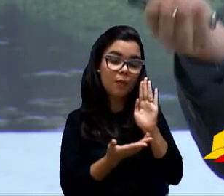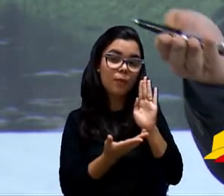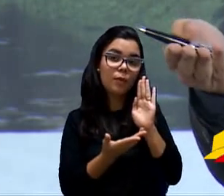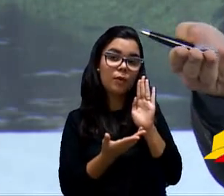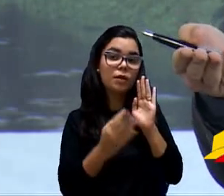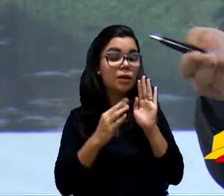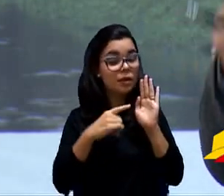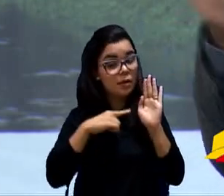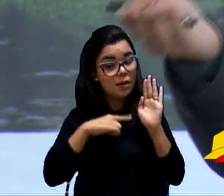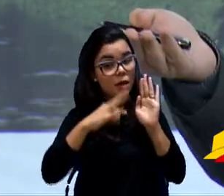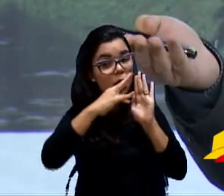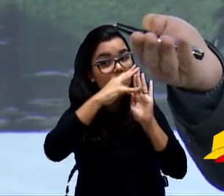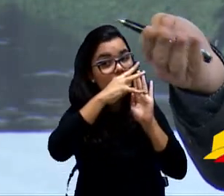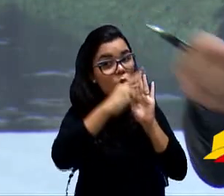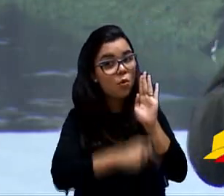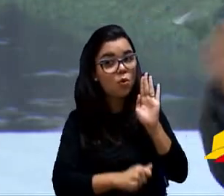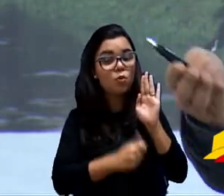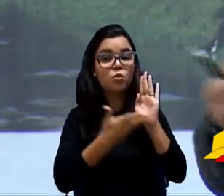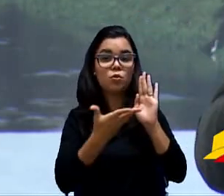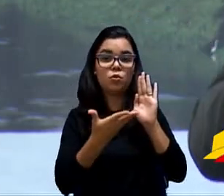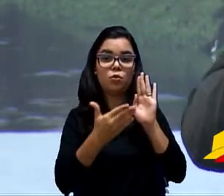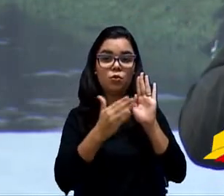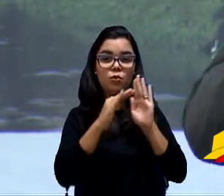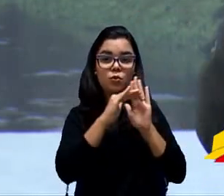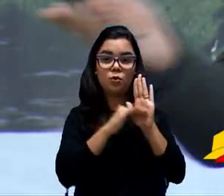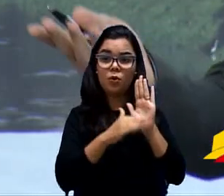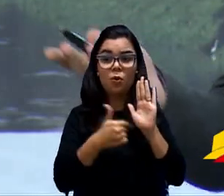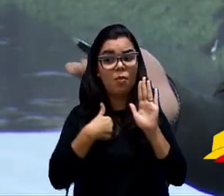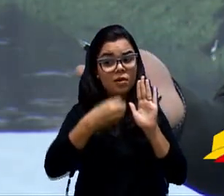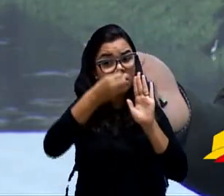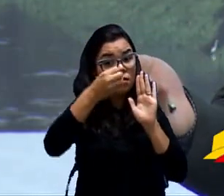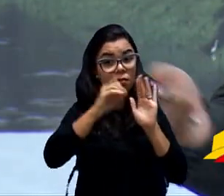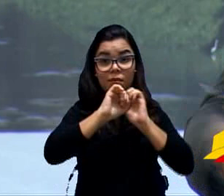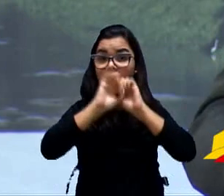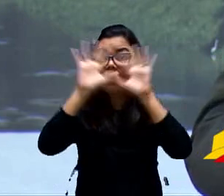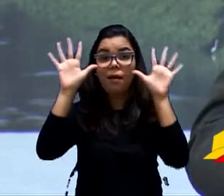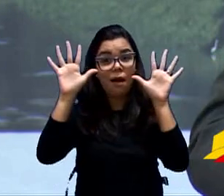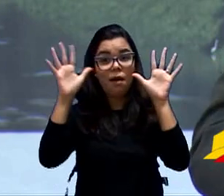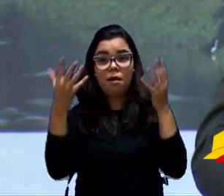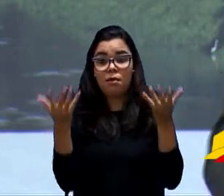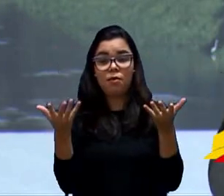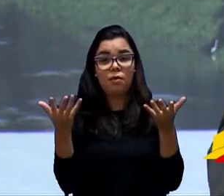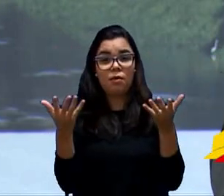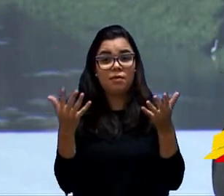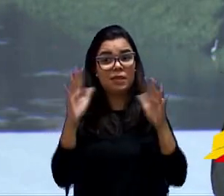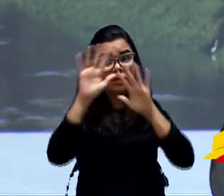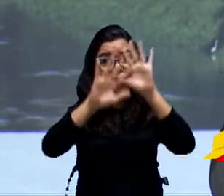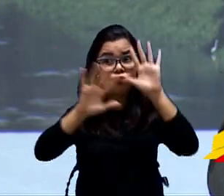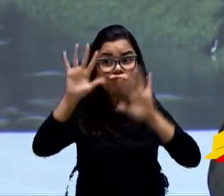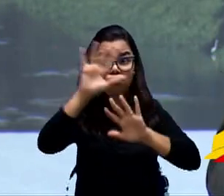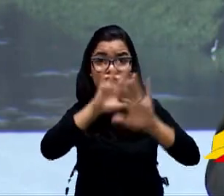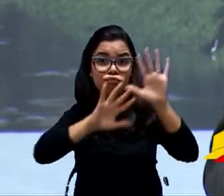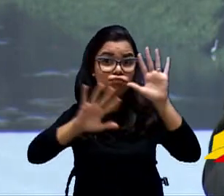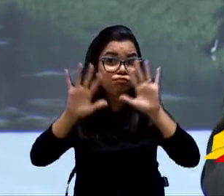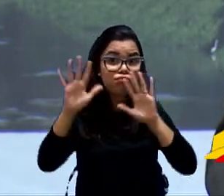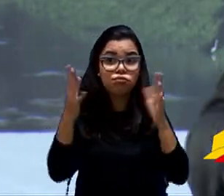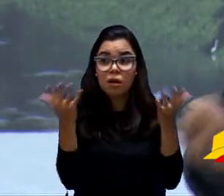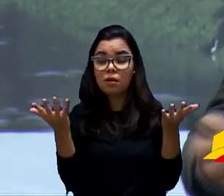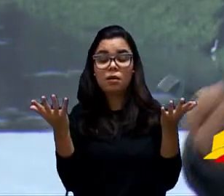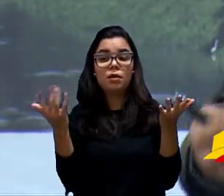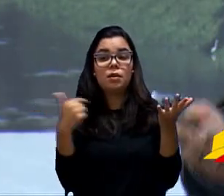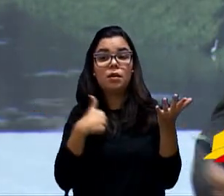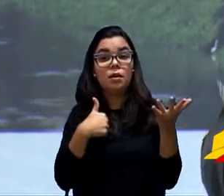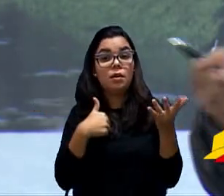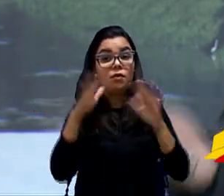tendencioso a isso. É isso que eu estou falando. O projeto, ele não está claro como a luz. O projeto está nebuloso. E